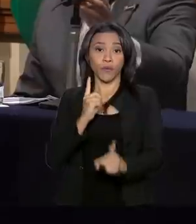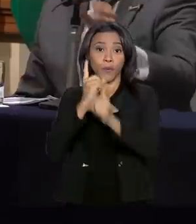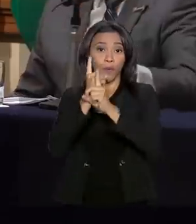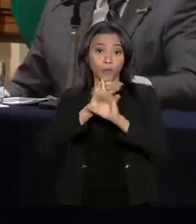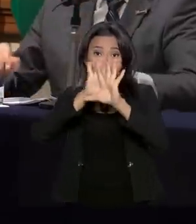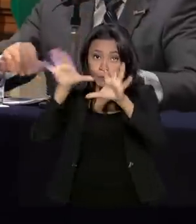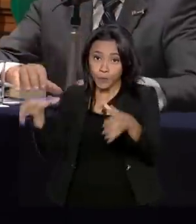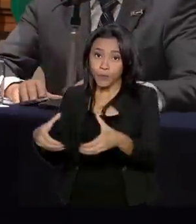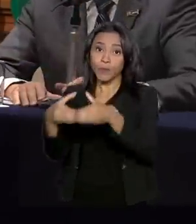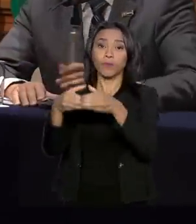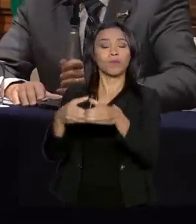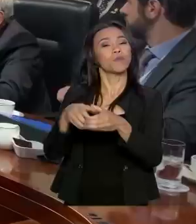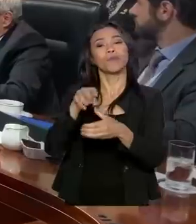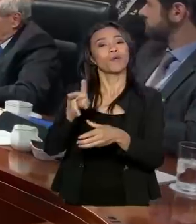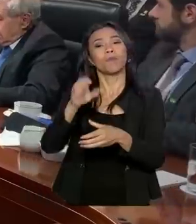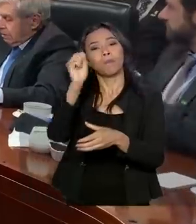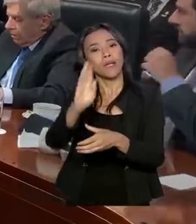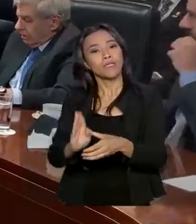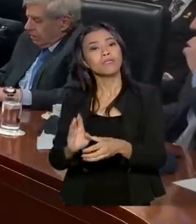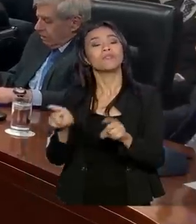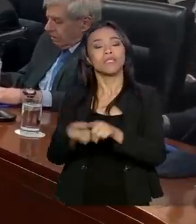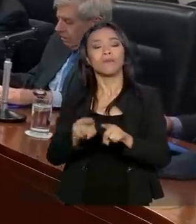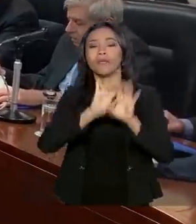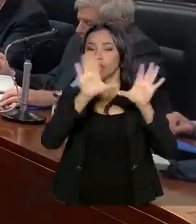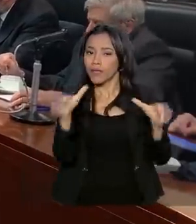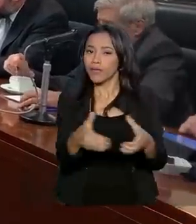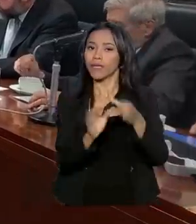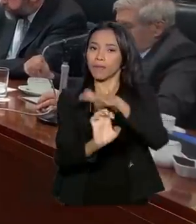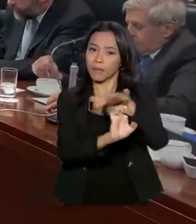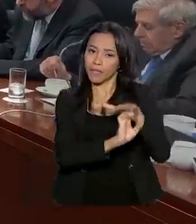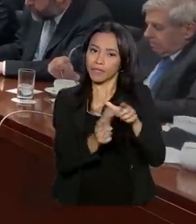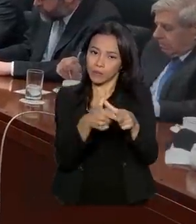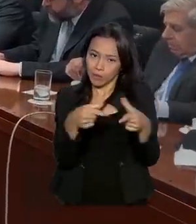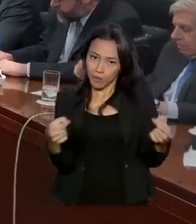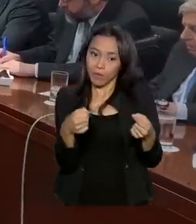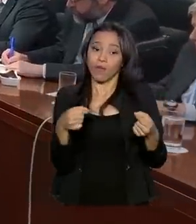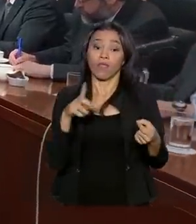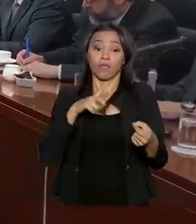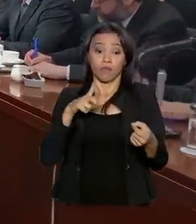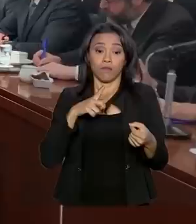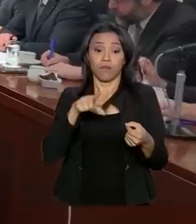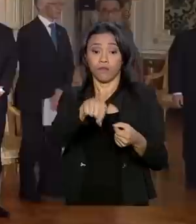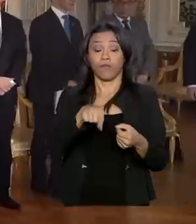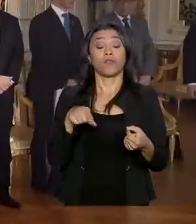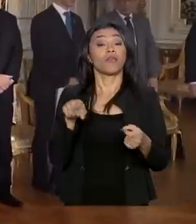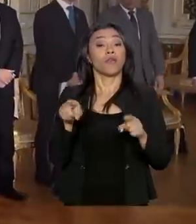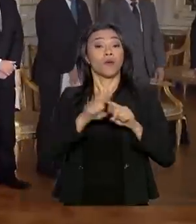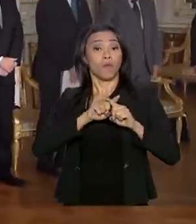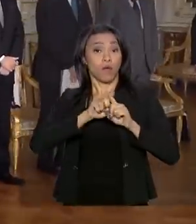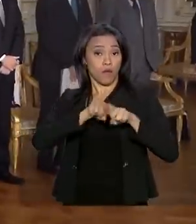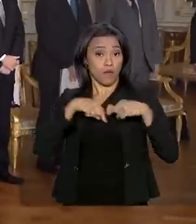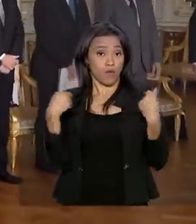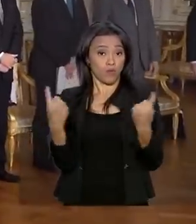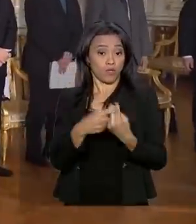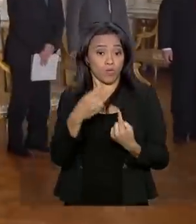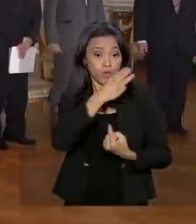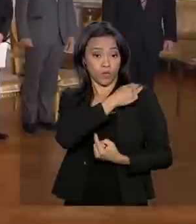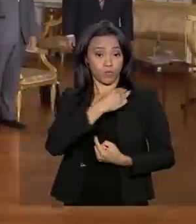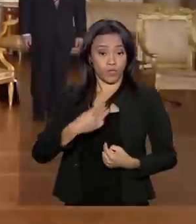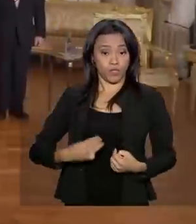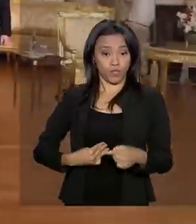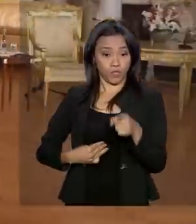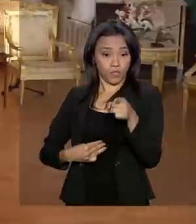brasileira no país e com empresários japoneses. Bolsonaro também se reuniu com o primeiro-ministro japonês Shinzo Abe